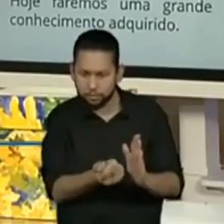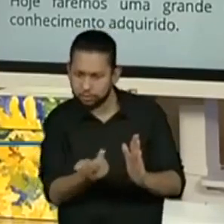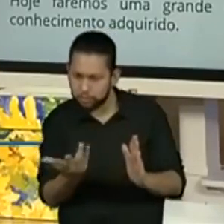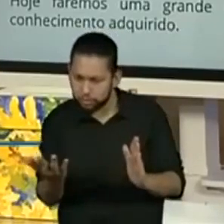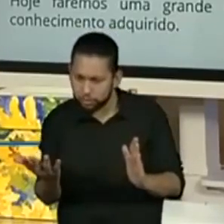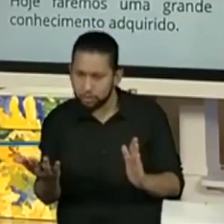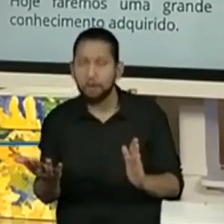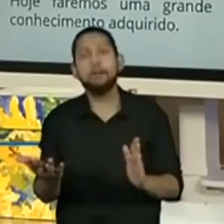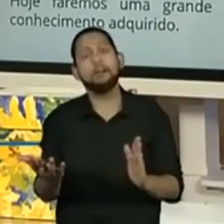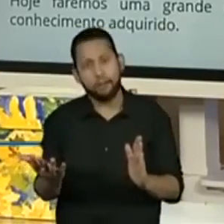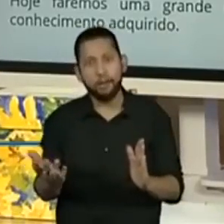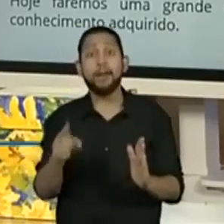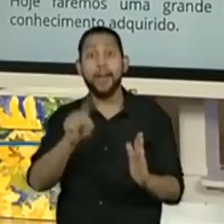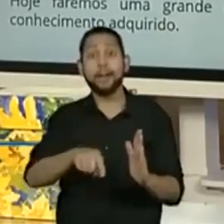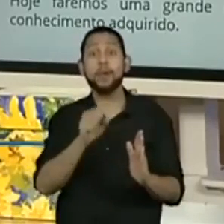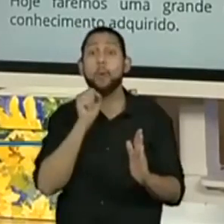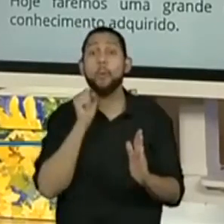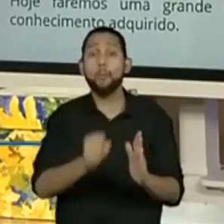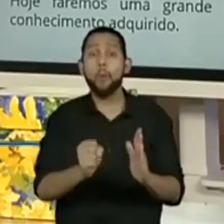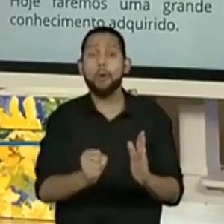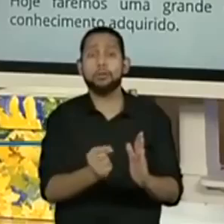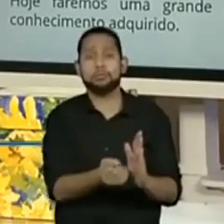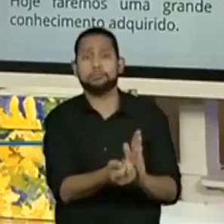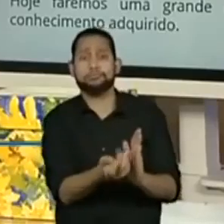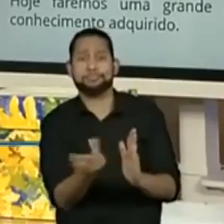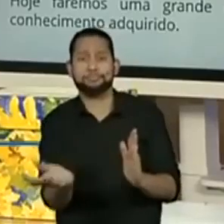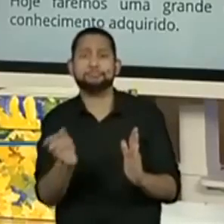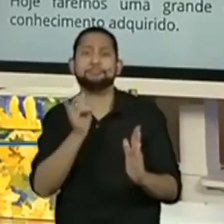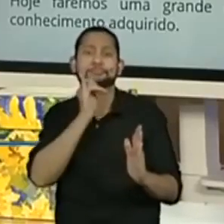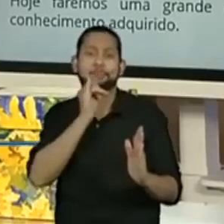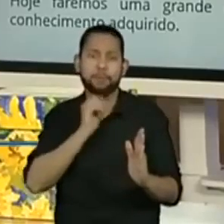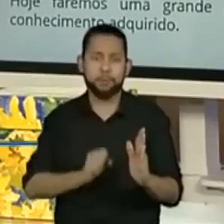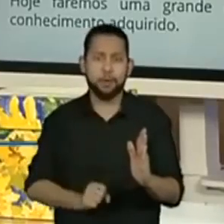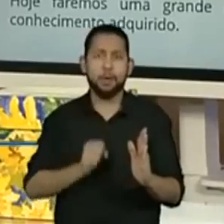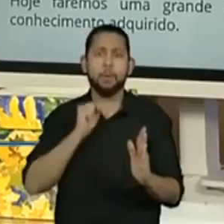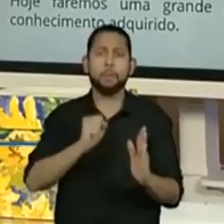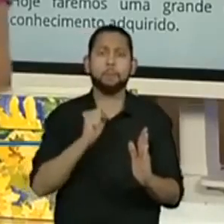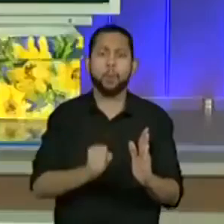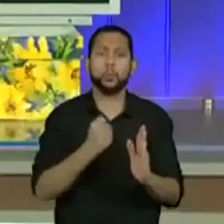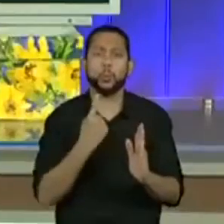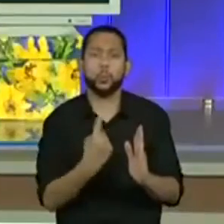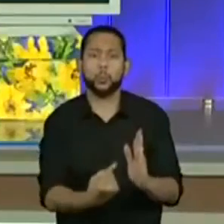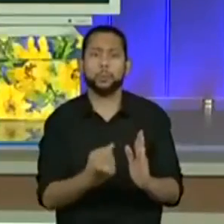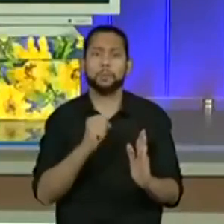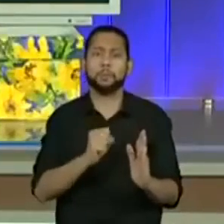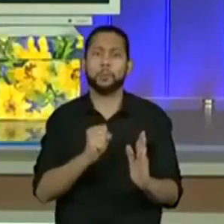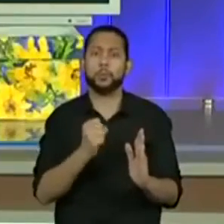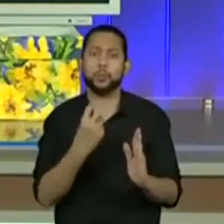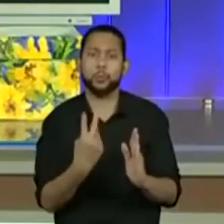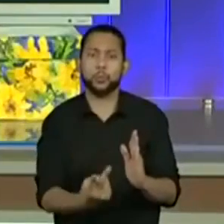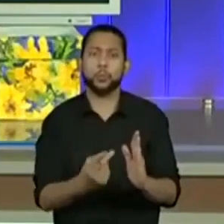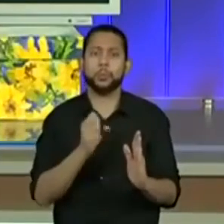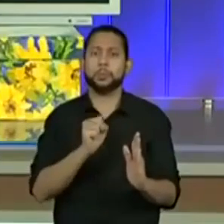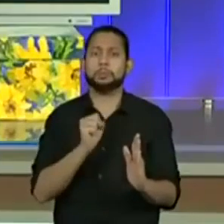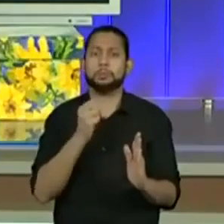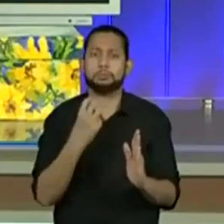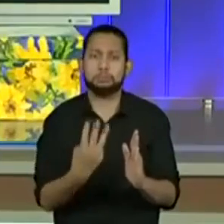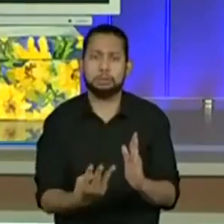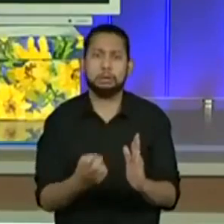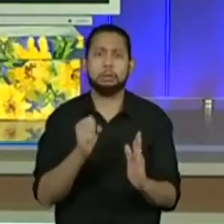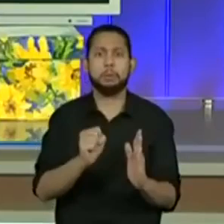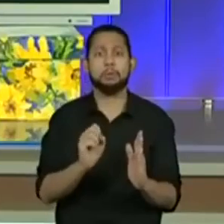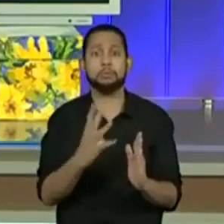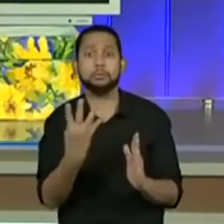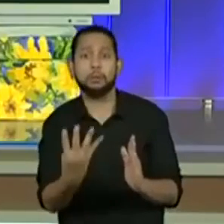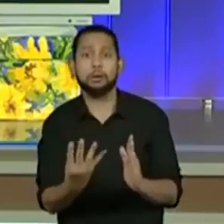chamam-se espaço amostral. Professores do quarto ano, vamos lá. Pro,